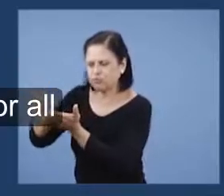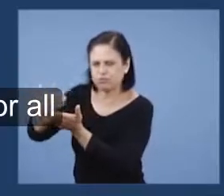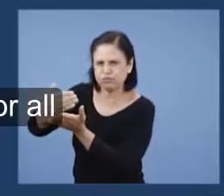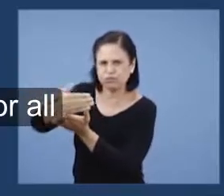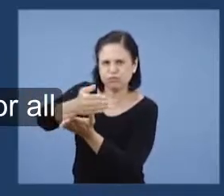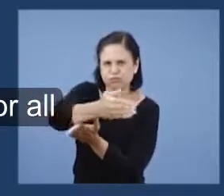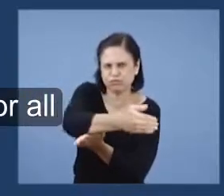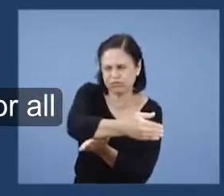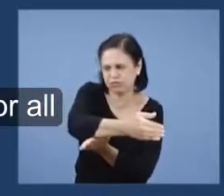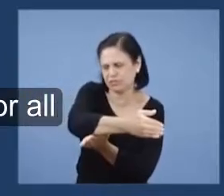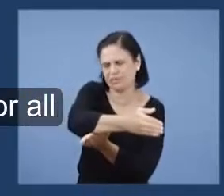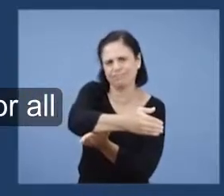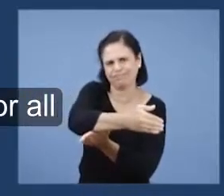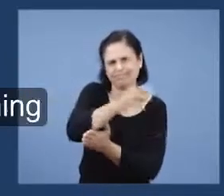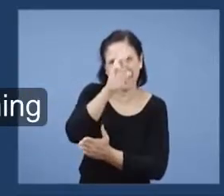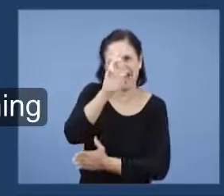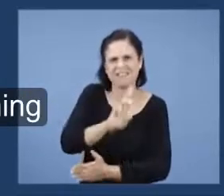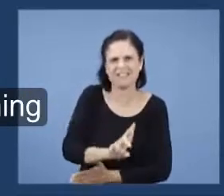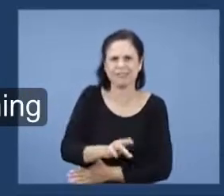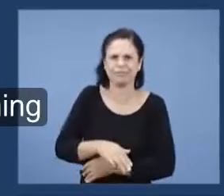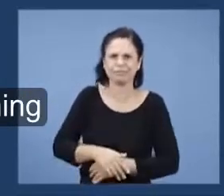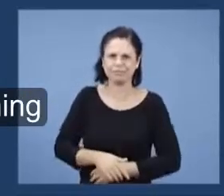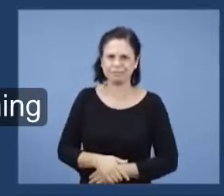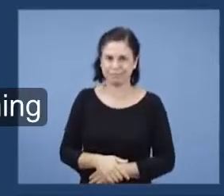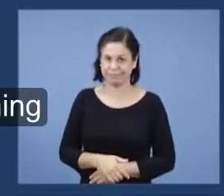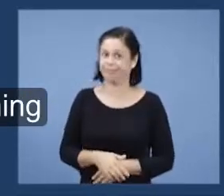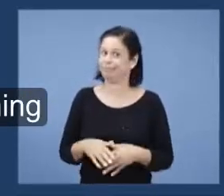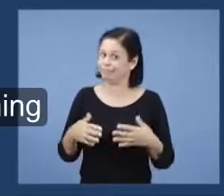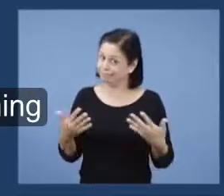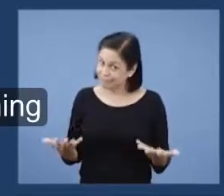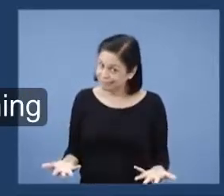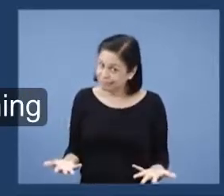A carne serve para tudo. Não é isso que diz a palavra?